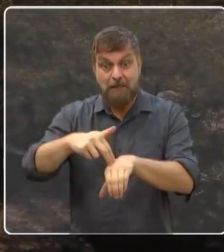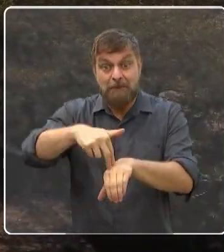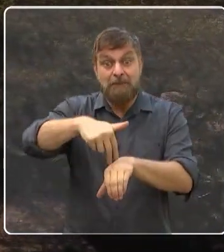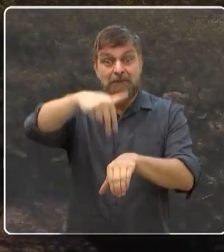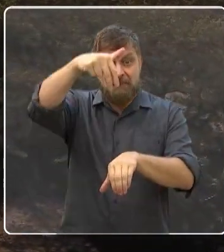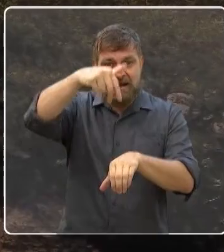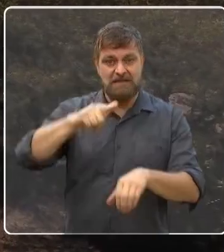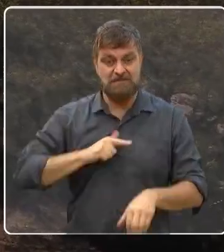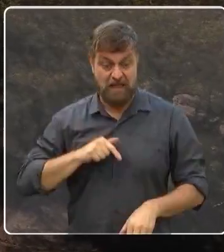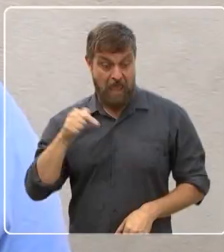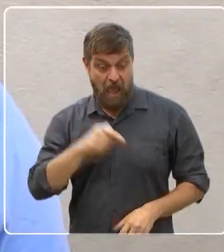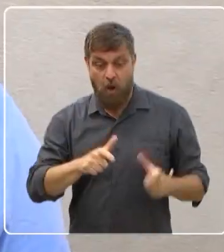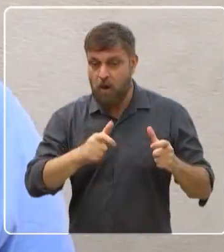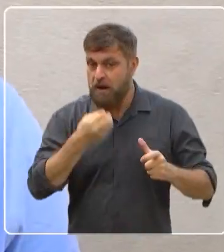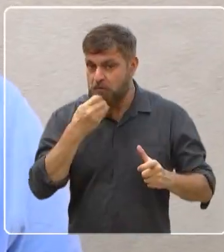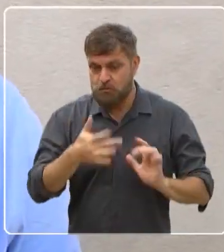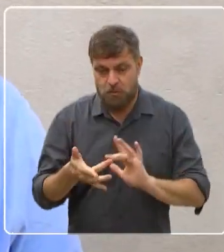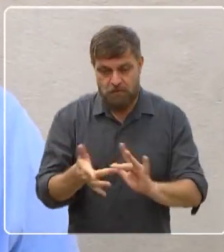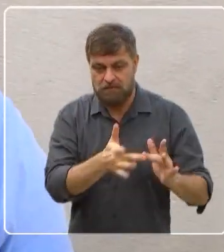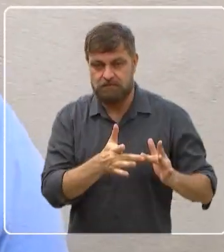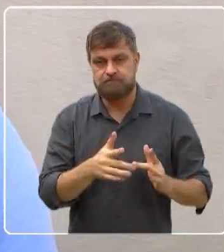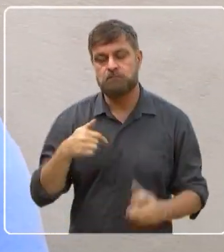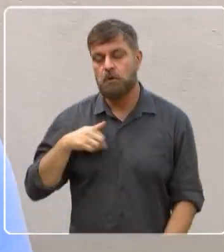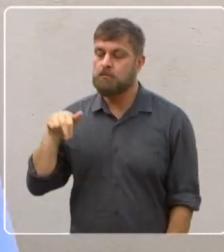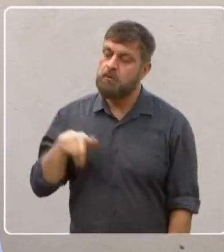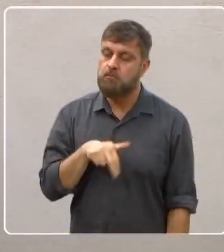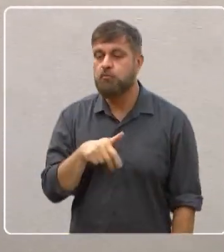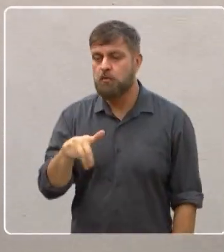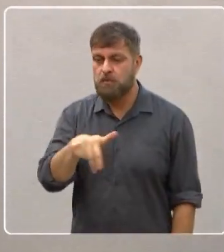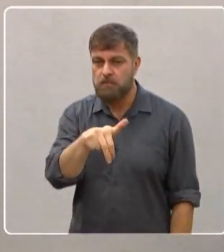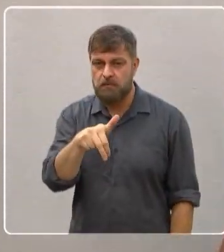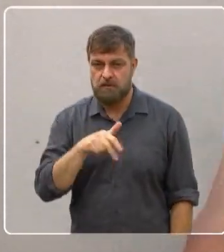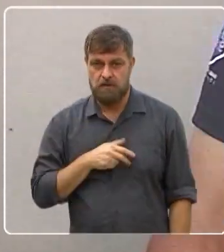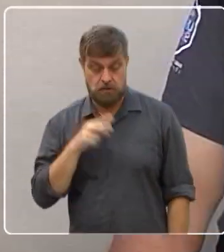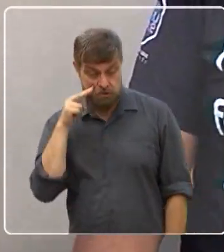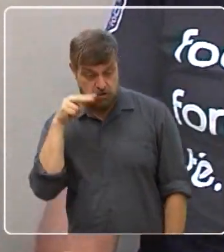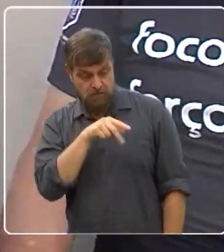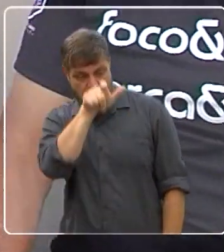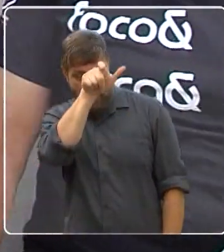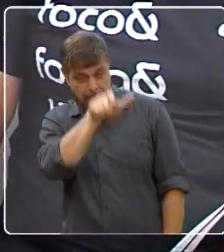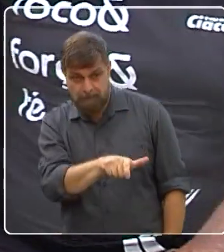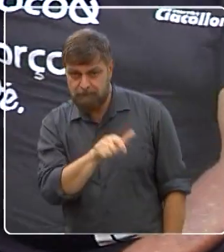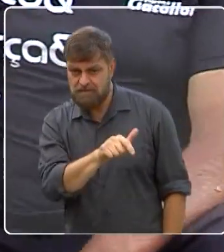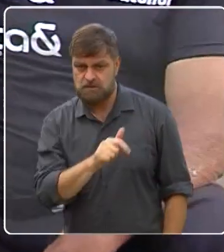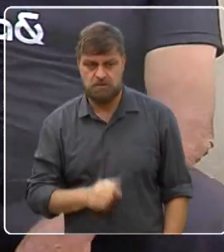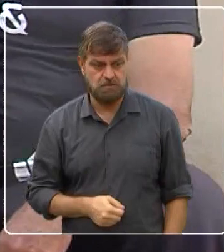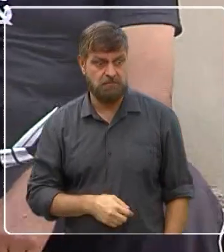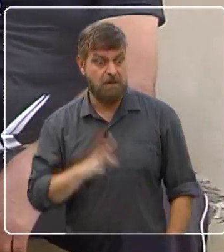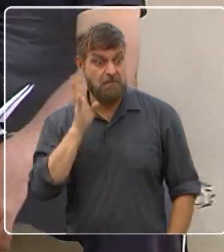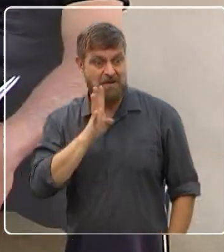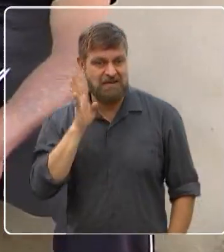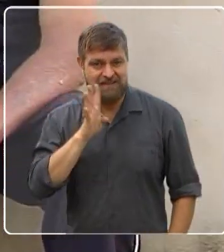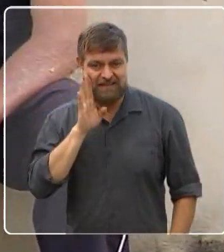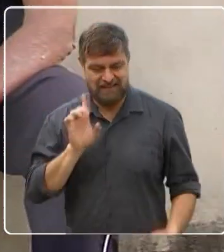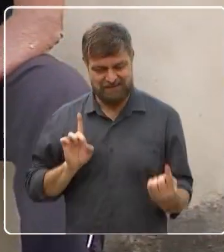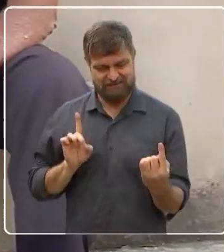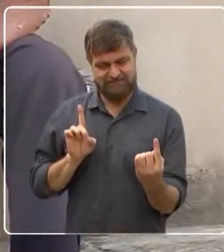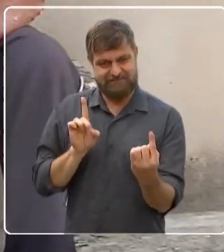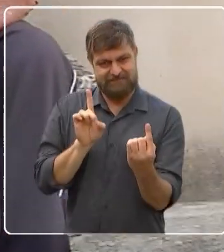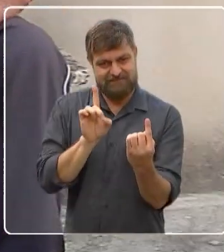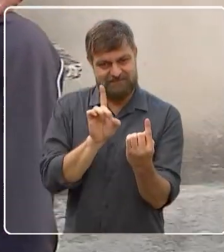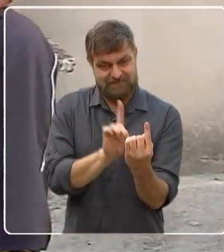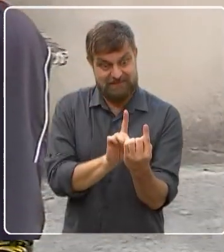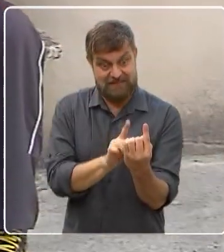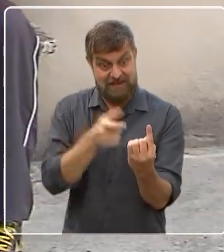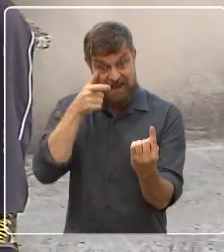pra convivência. Olha, andando aqui pelo bairro, a gente encontra algumas figuras bem bacanas, personagens